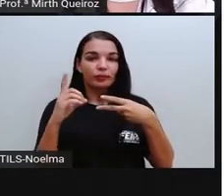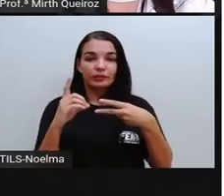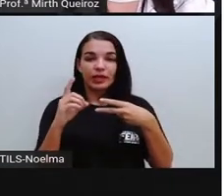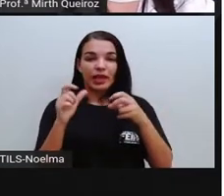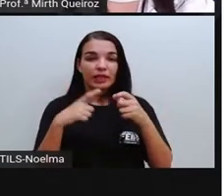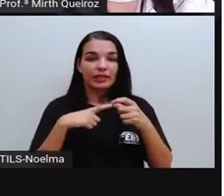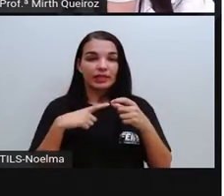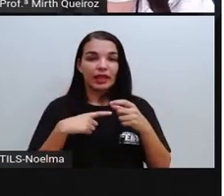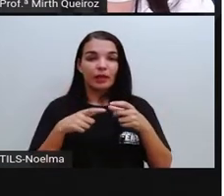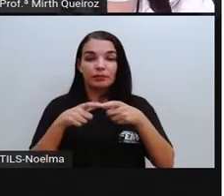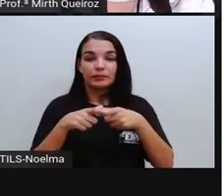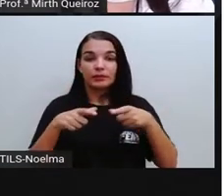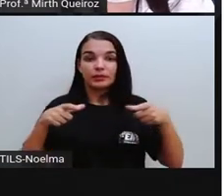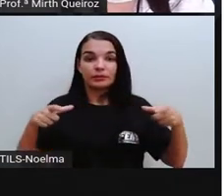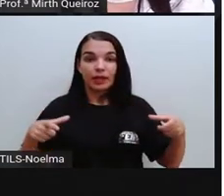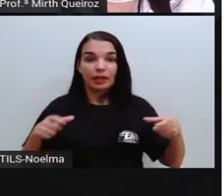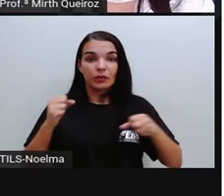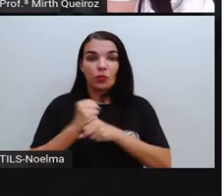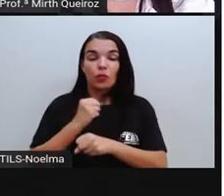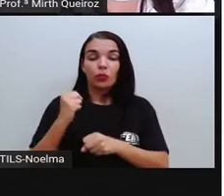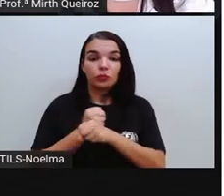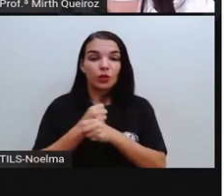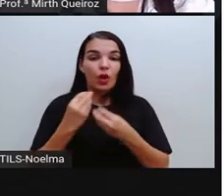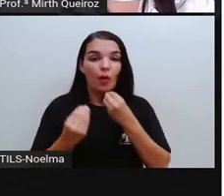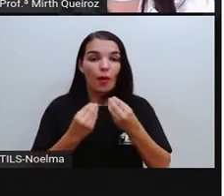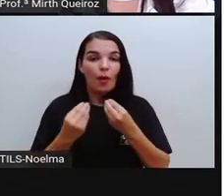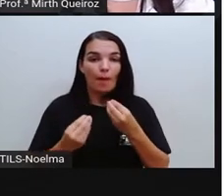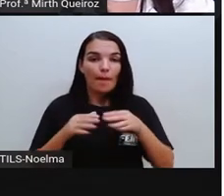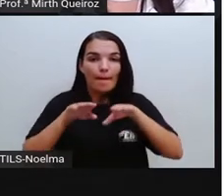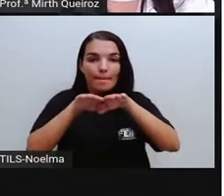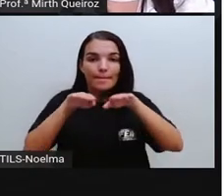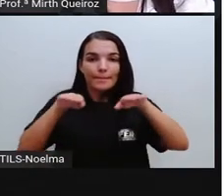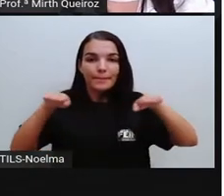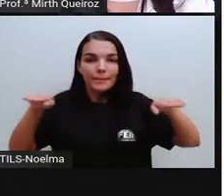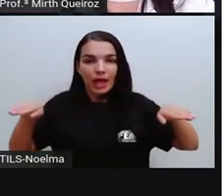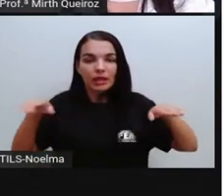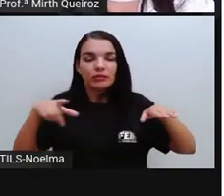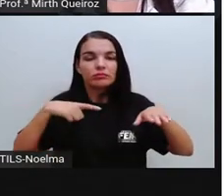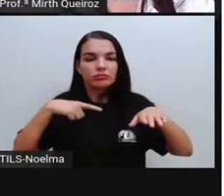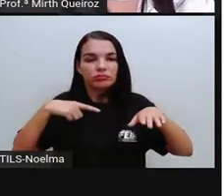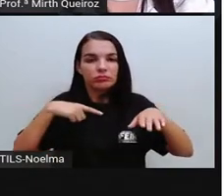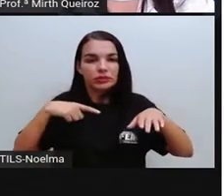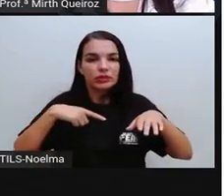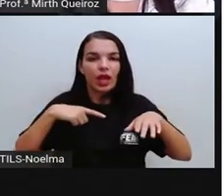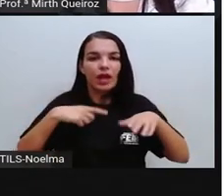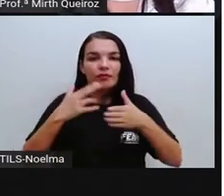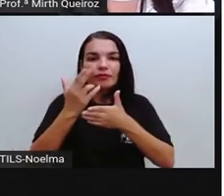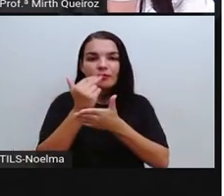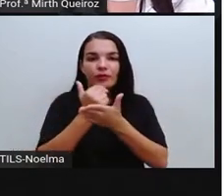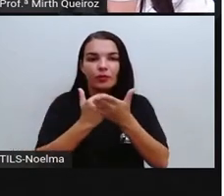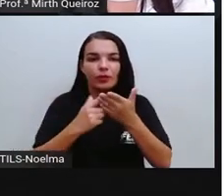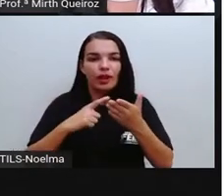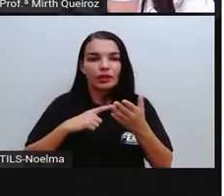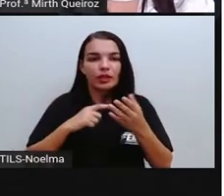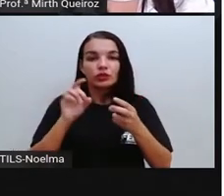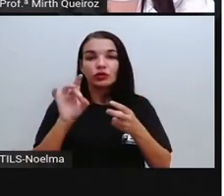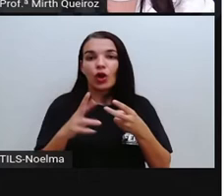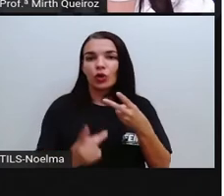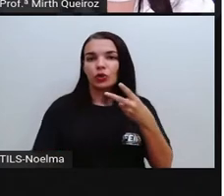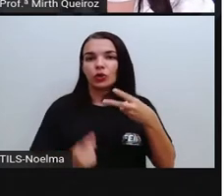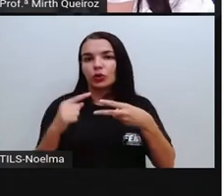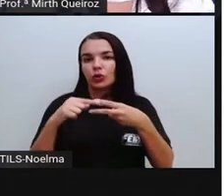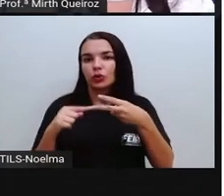bidimensionais para serem construídas, né? O plano é uma figura geométrica que tem número de dimensões iguais